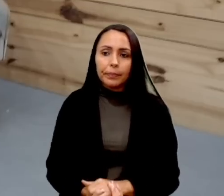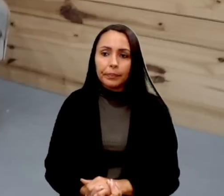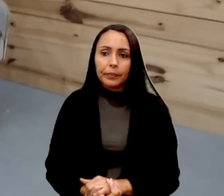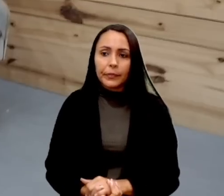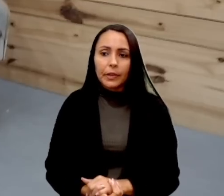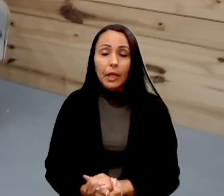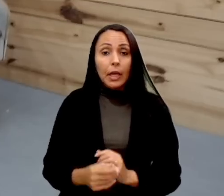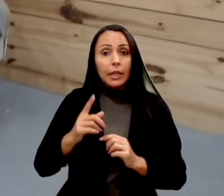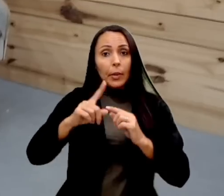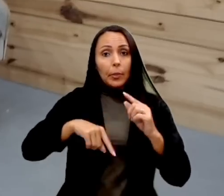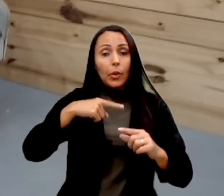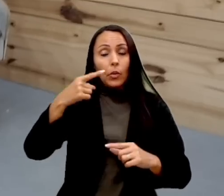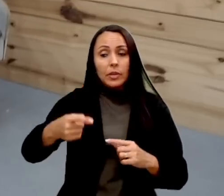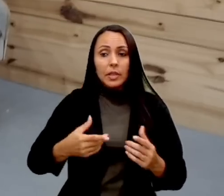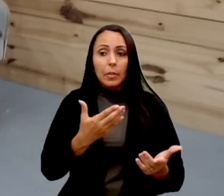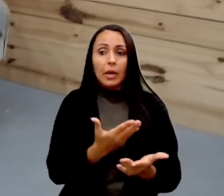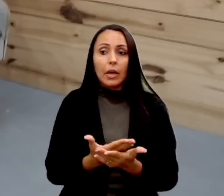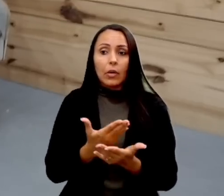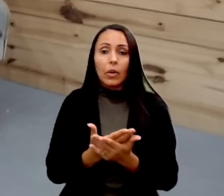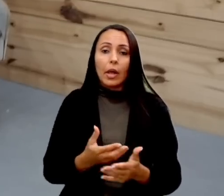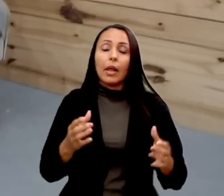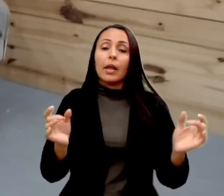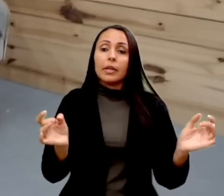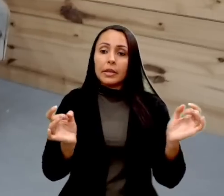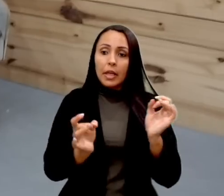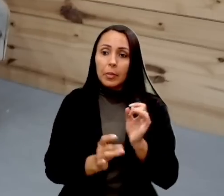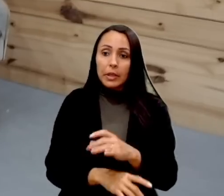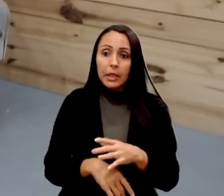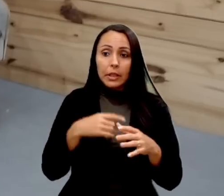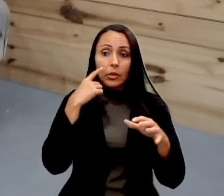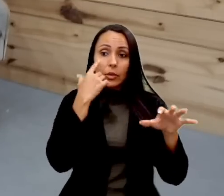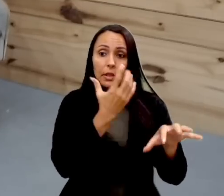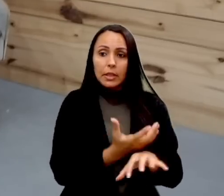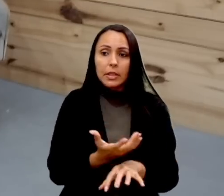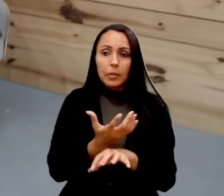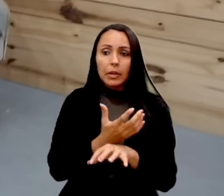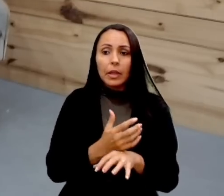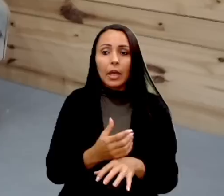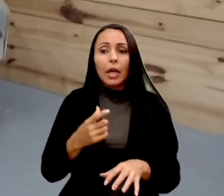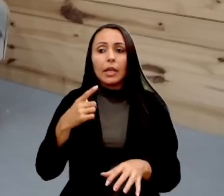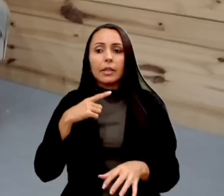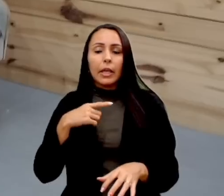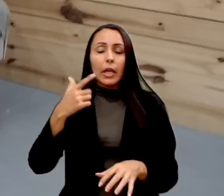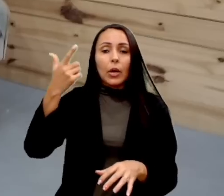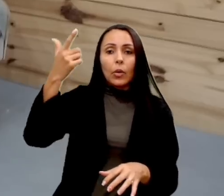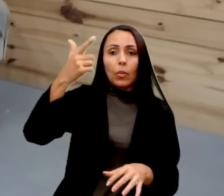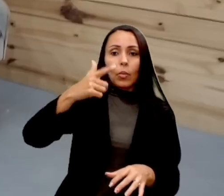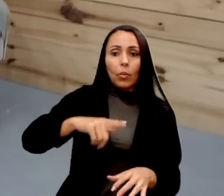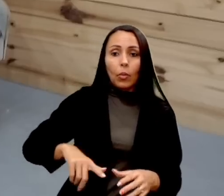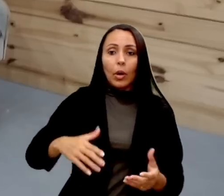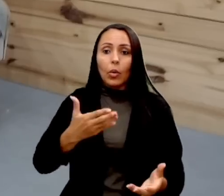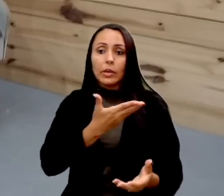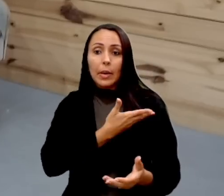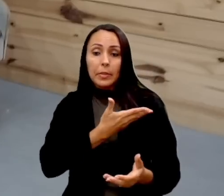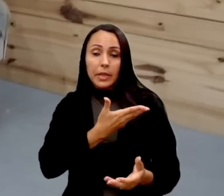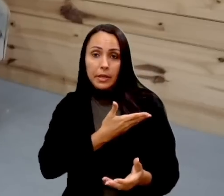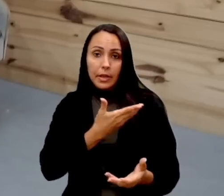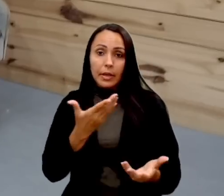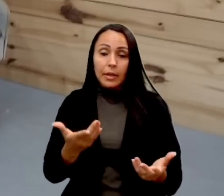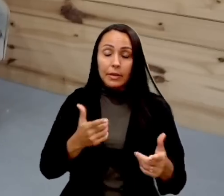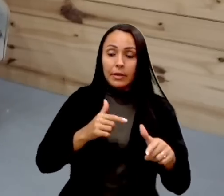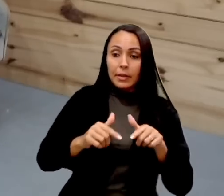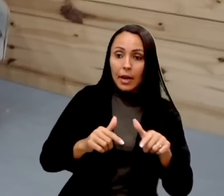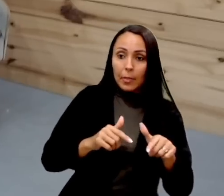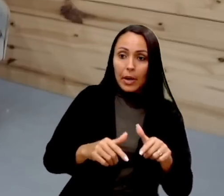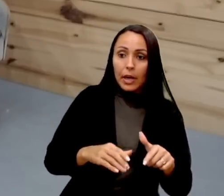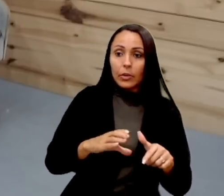para a próxima unidade, já fechando a nossa disciplina, nós vamos ter uma outra colega de trabalho chamada Cristiane, que